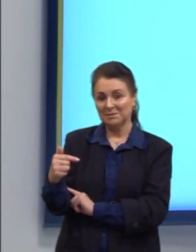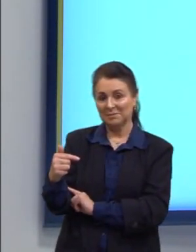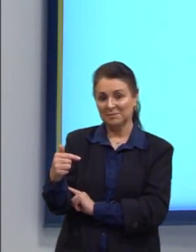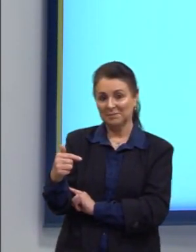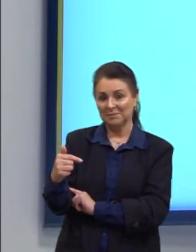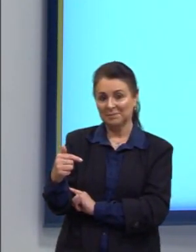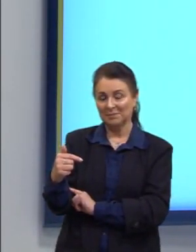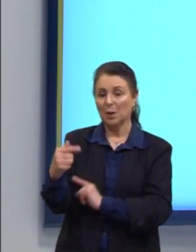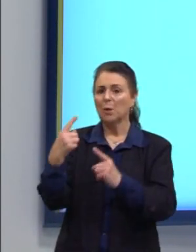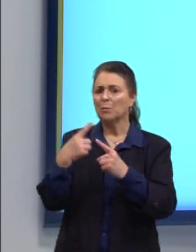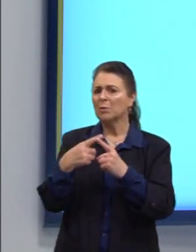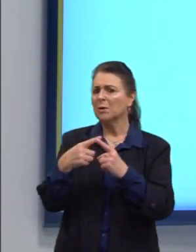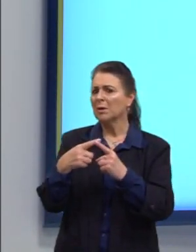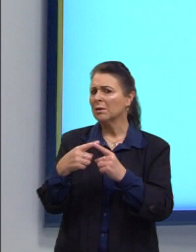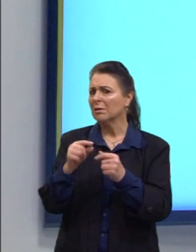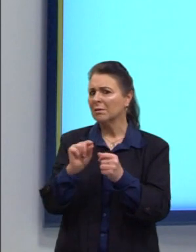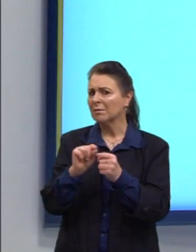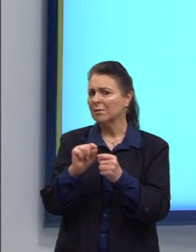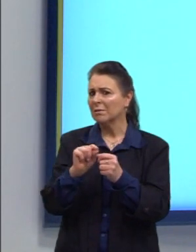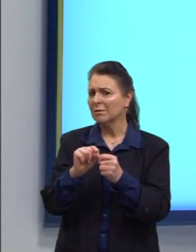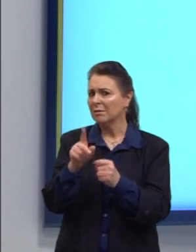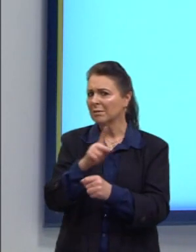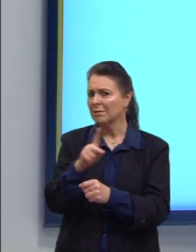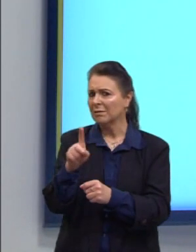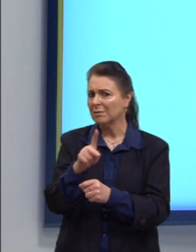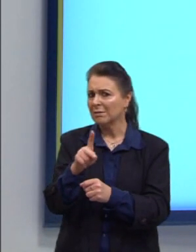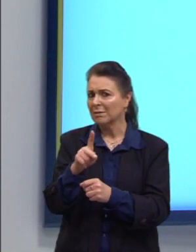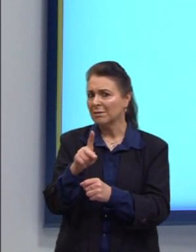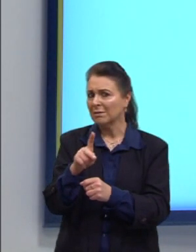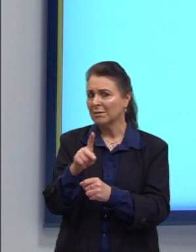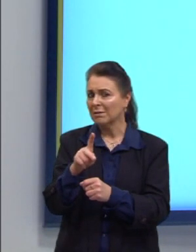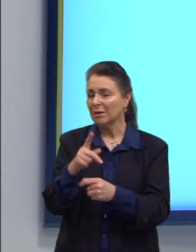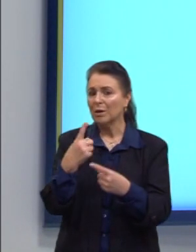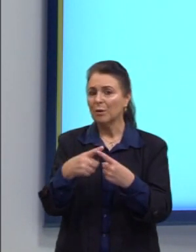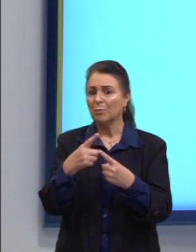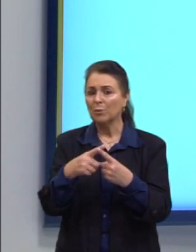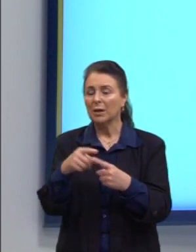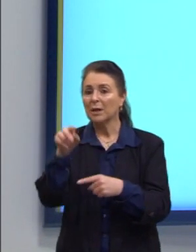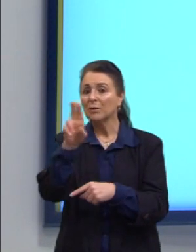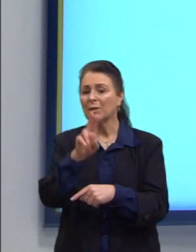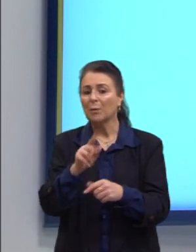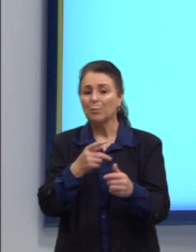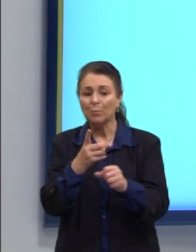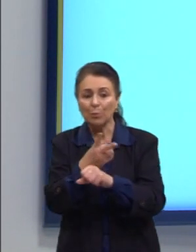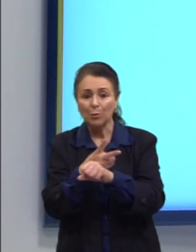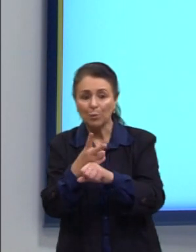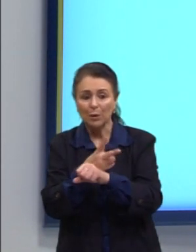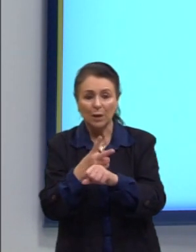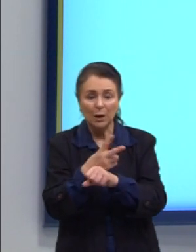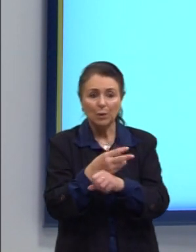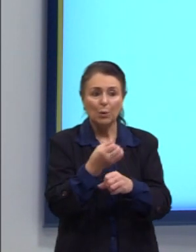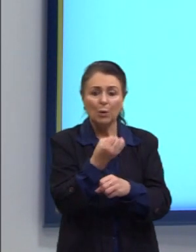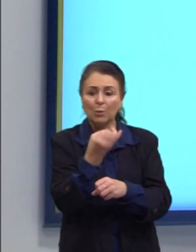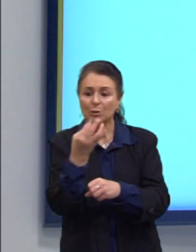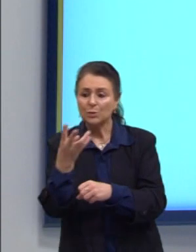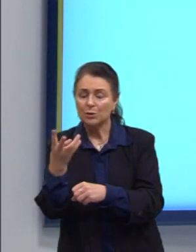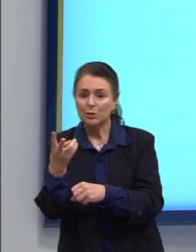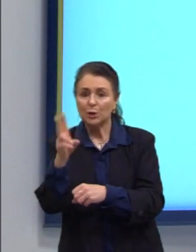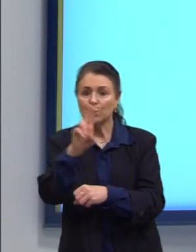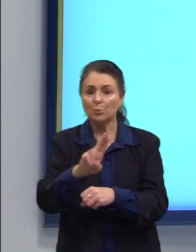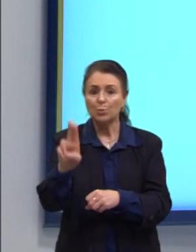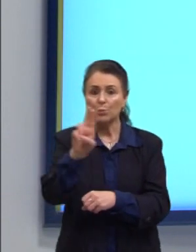Por que eu fiz isso aqui tudo, gente? Porque nós buscamos o consumo no mês de dezembro. Só que,